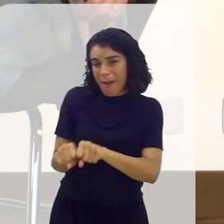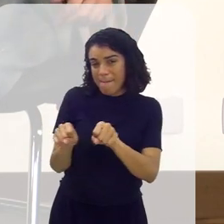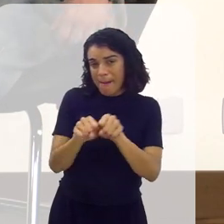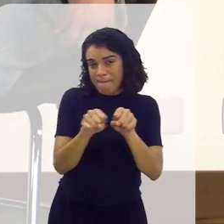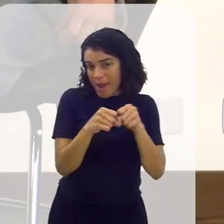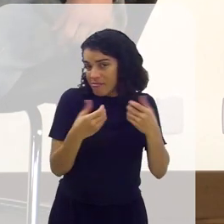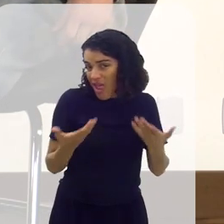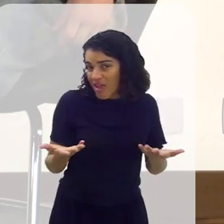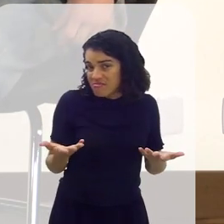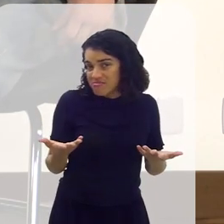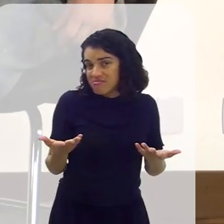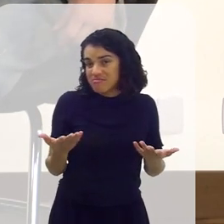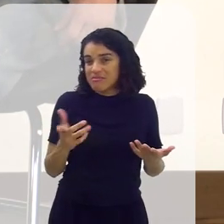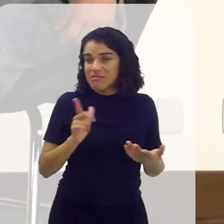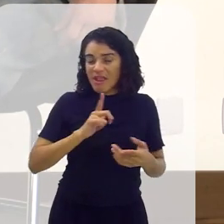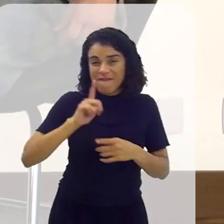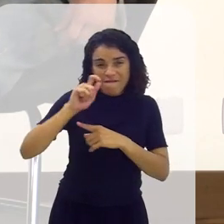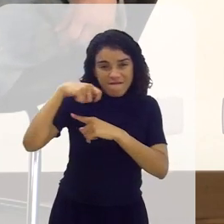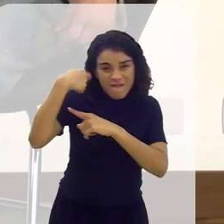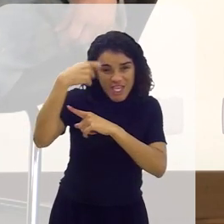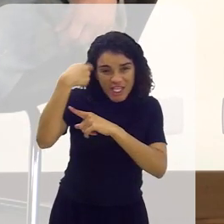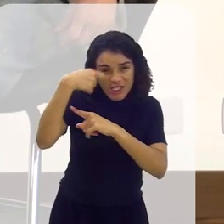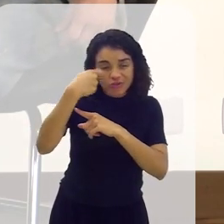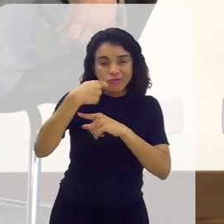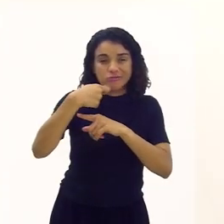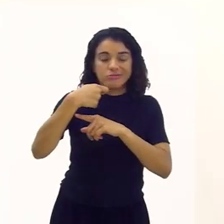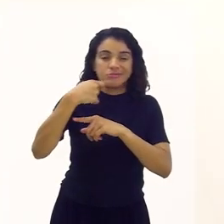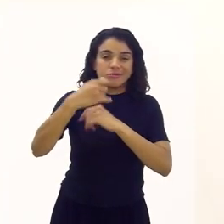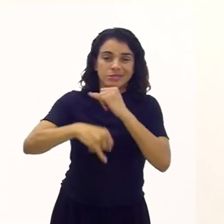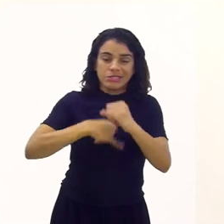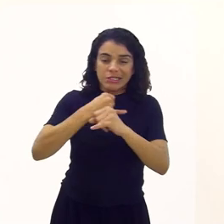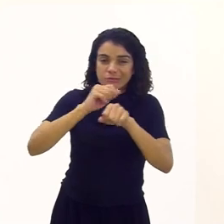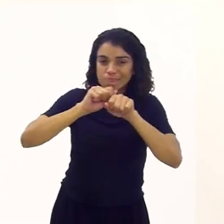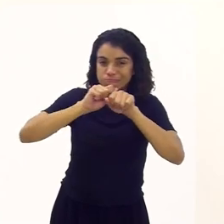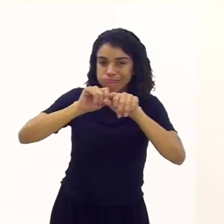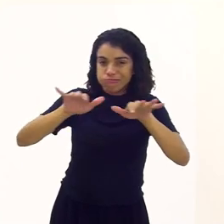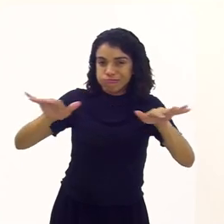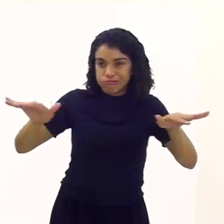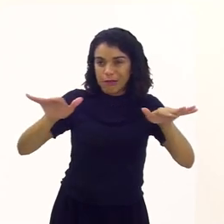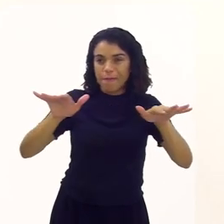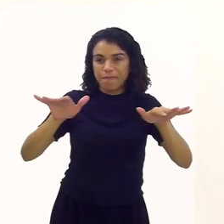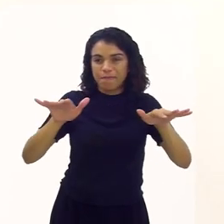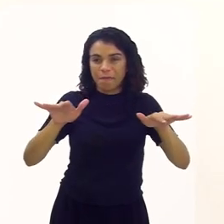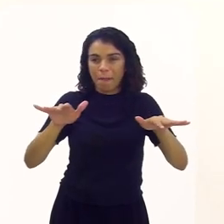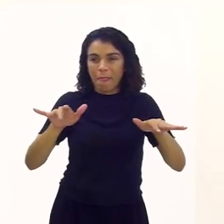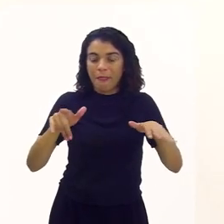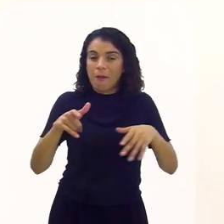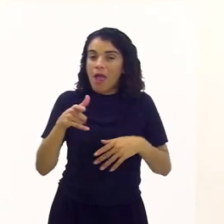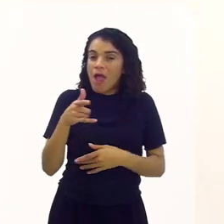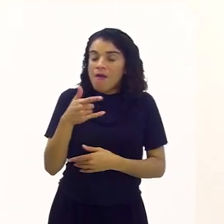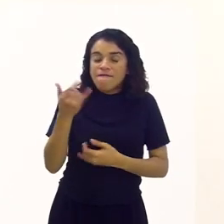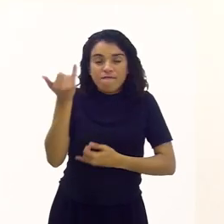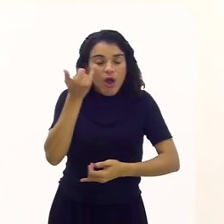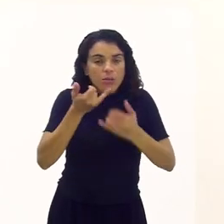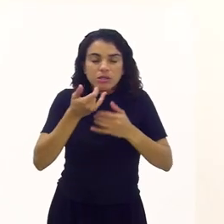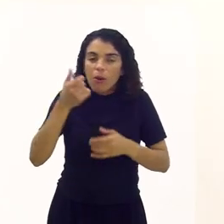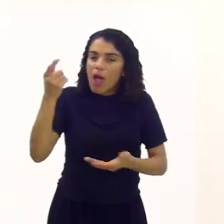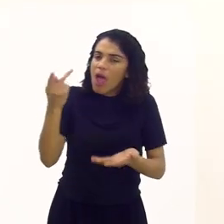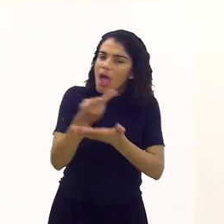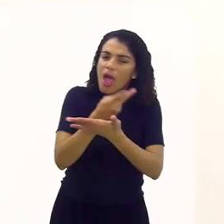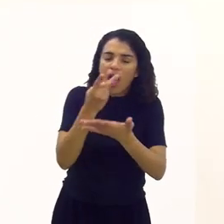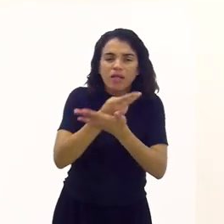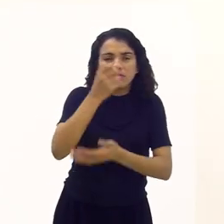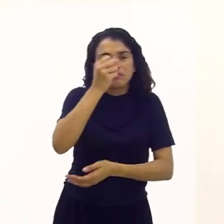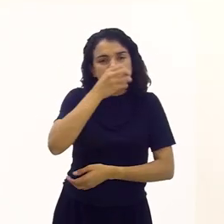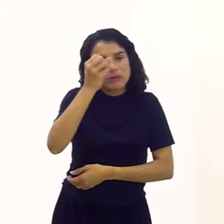também está passando por isso, tá? Tem uns vídeos aí na internet sendo colocados com algumas coisas bem absurdas,